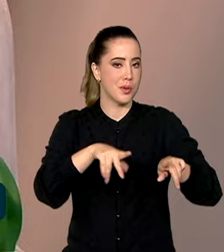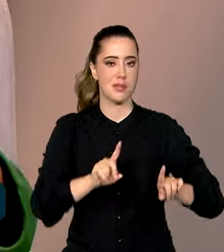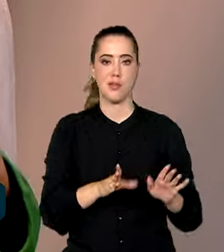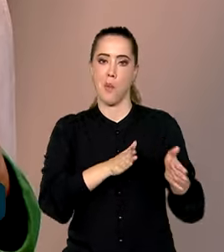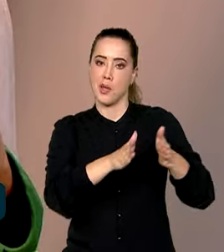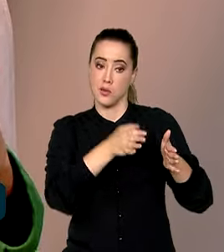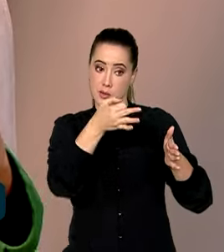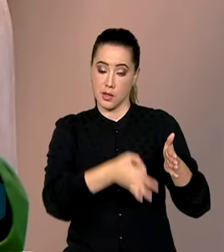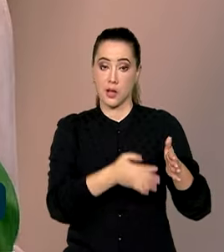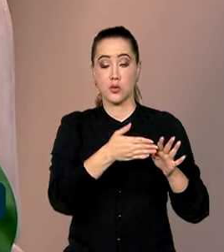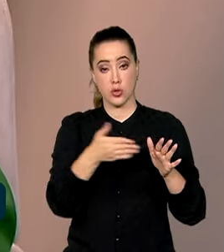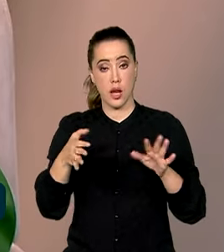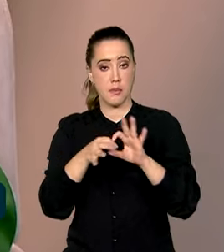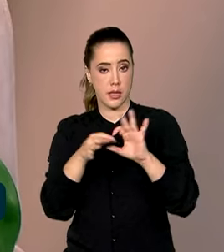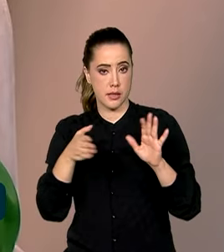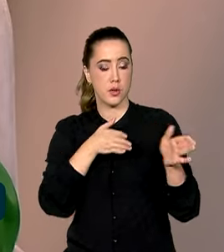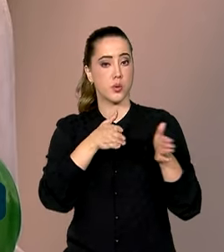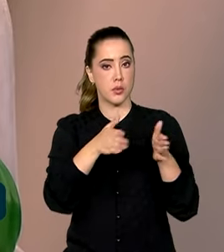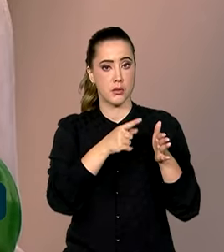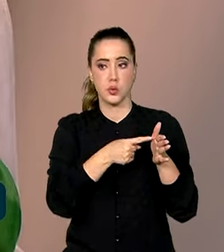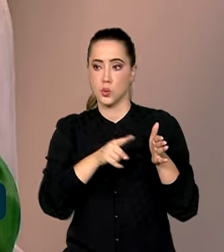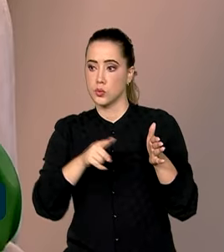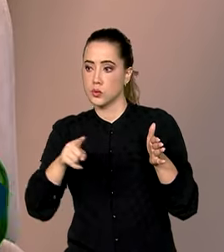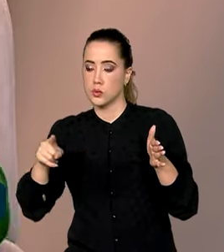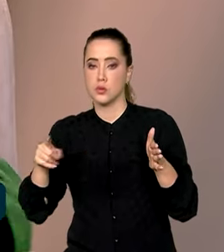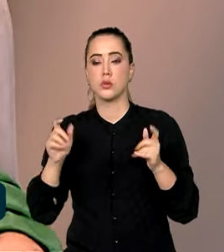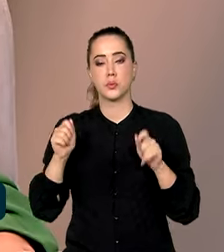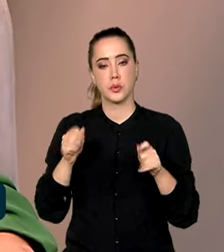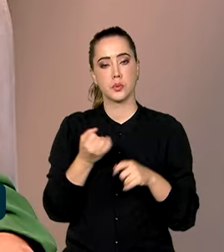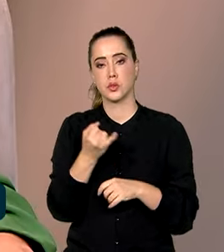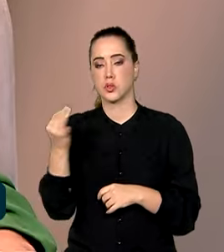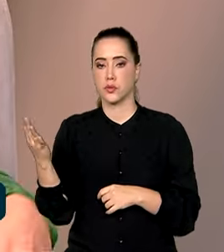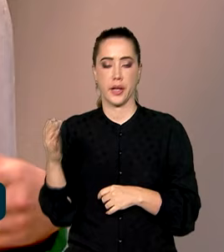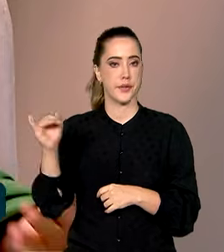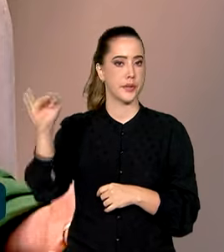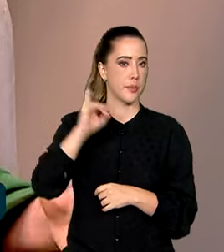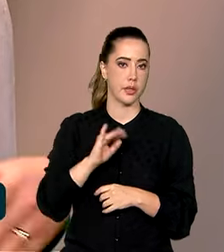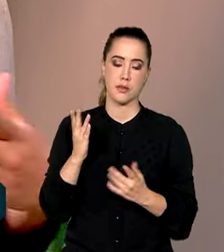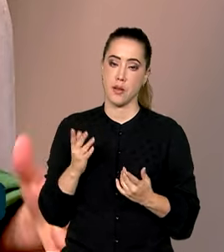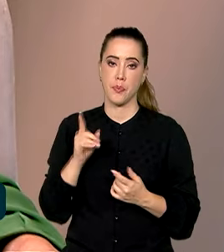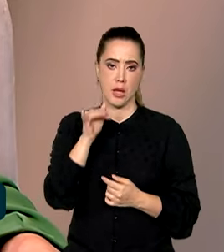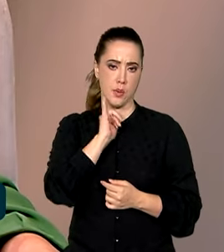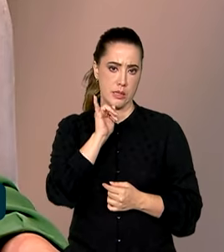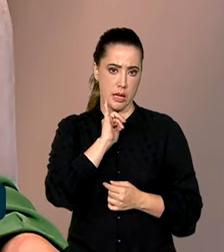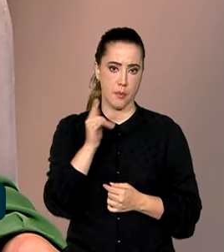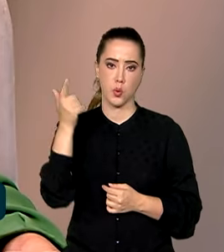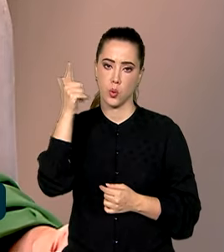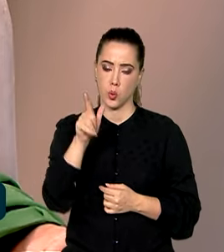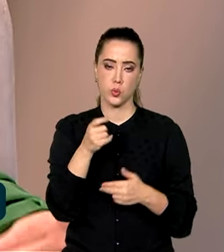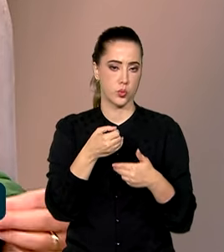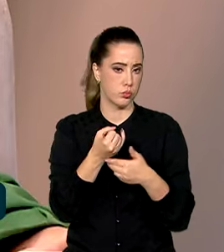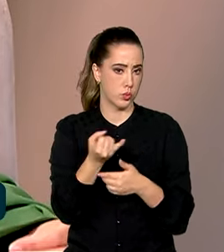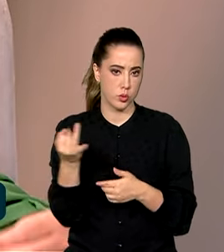exportar. Ela tem uma autorização que perdura no tempo e permite várias operações. Esse é um exemplo a outros